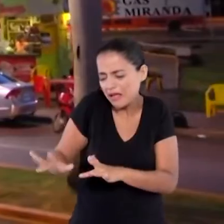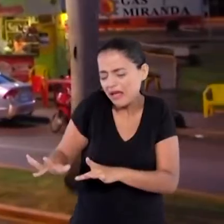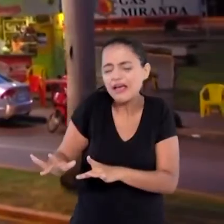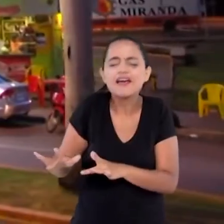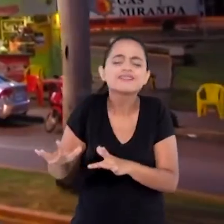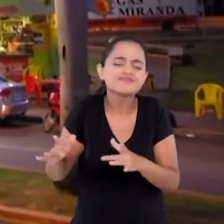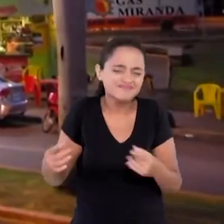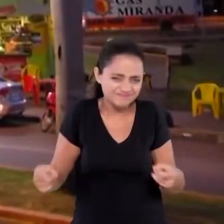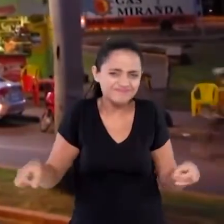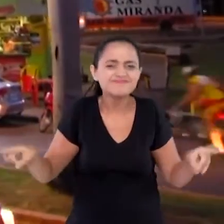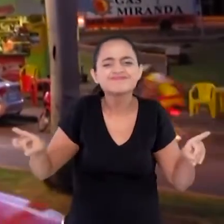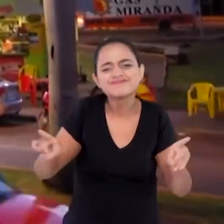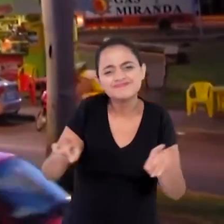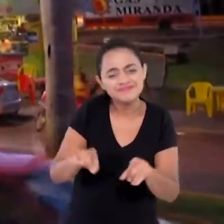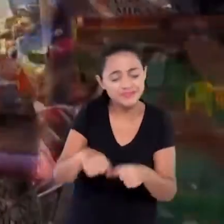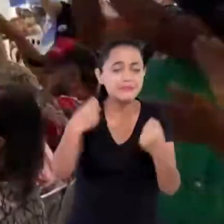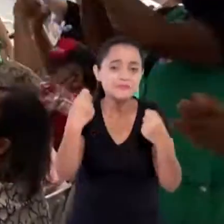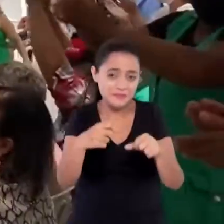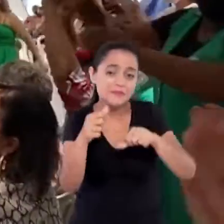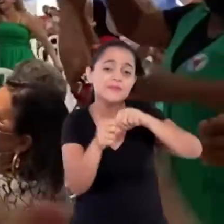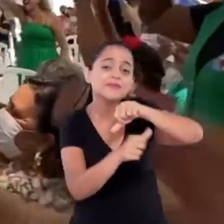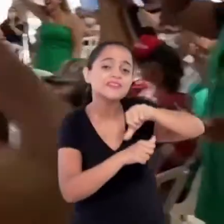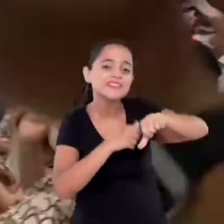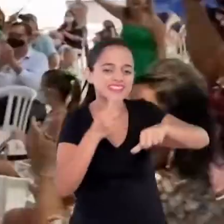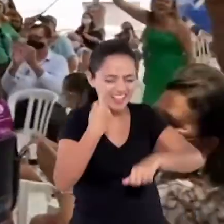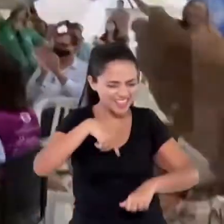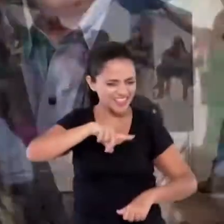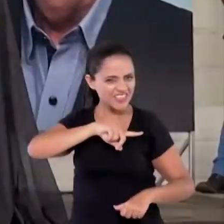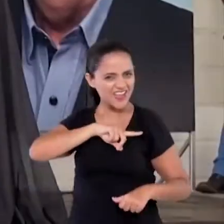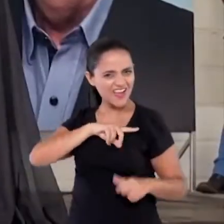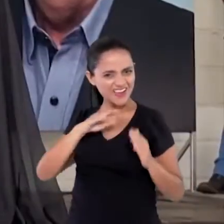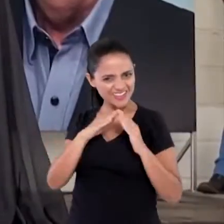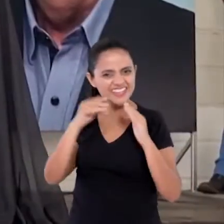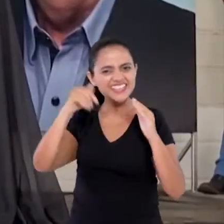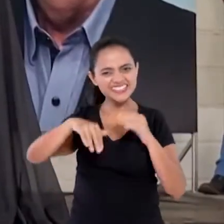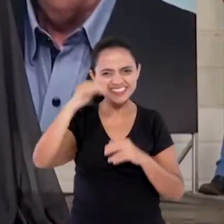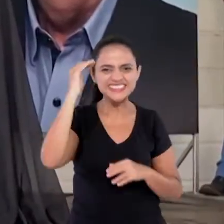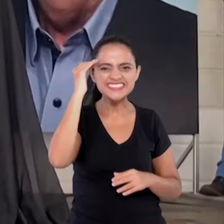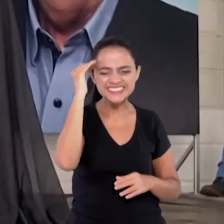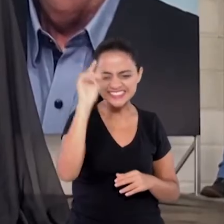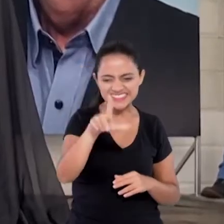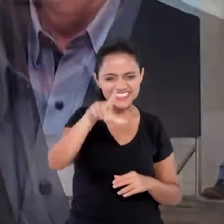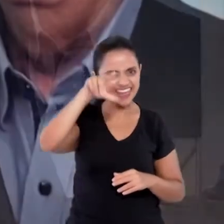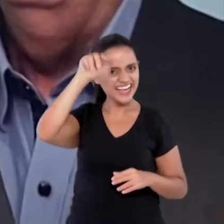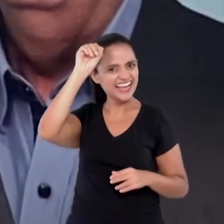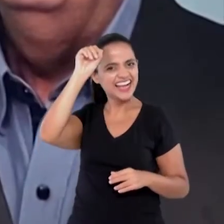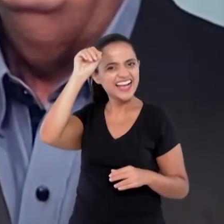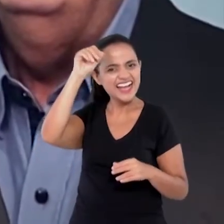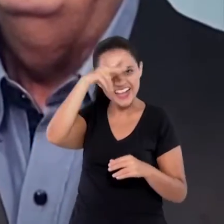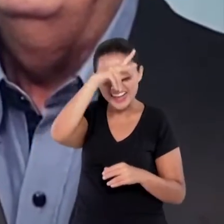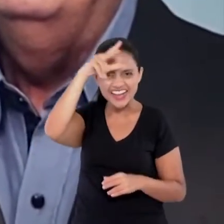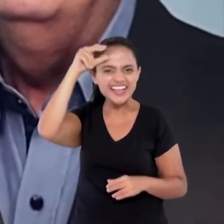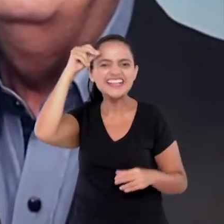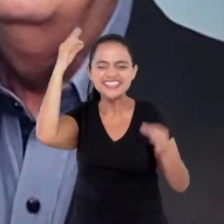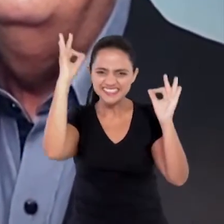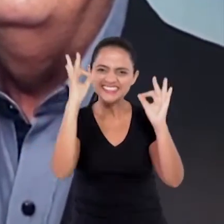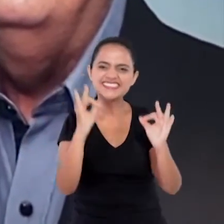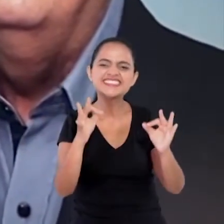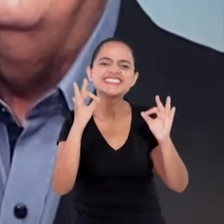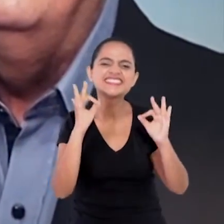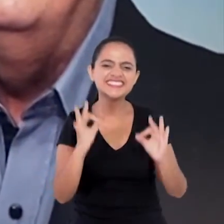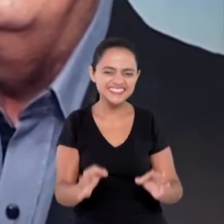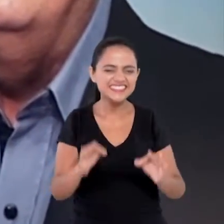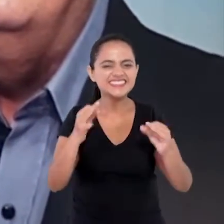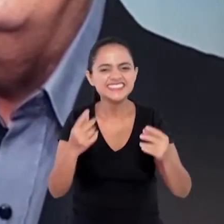Itumbiarense não desiste, vai escolher um novo comando. Dr.